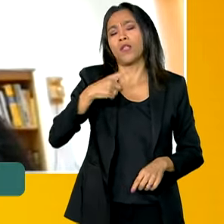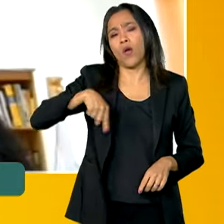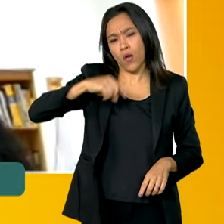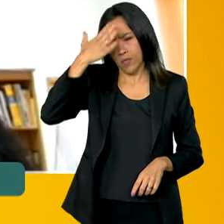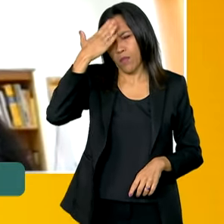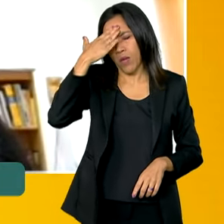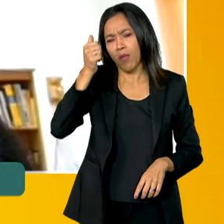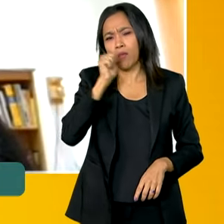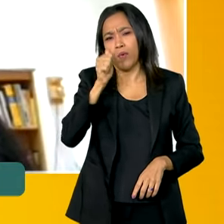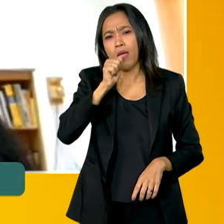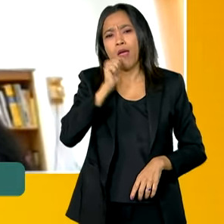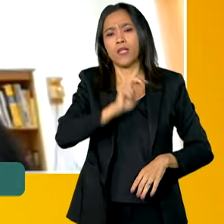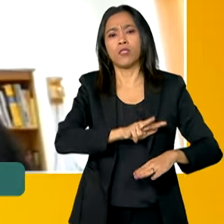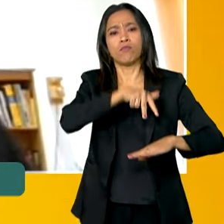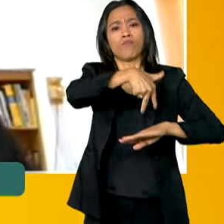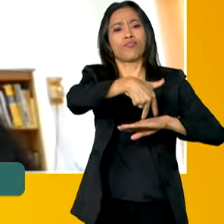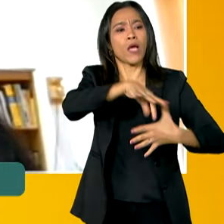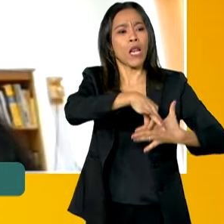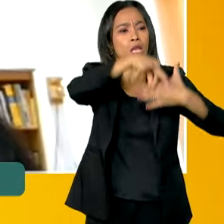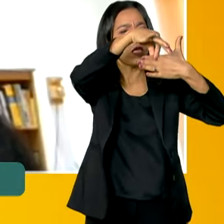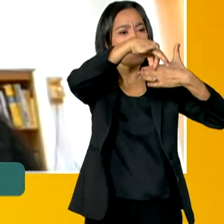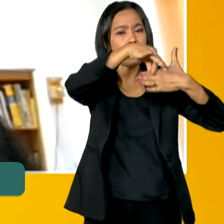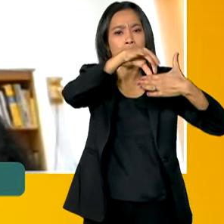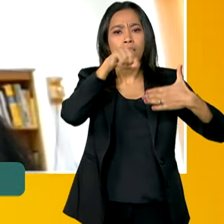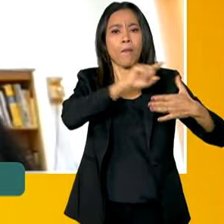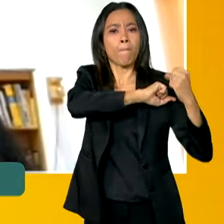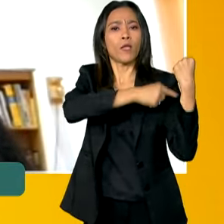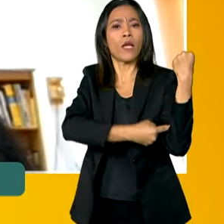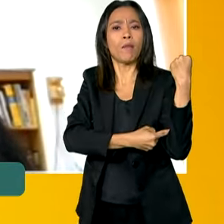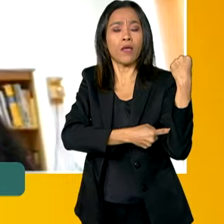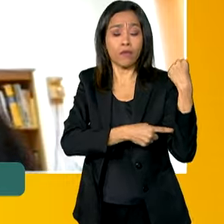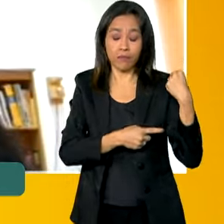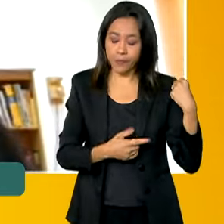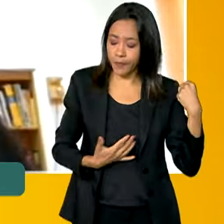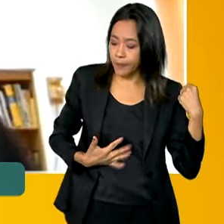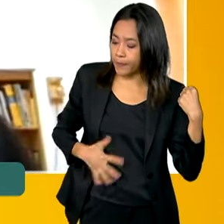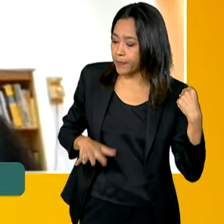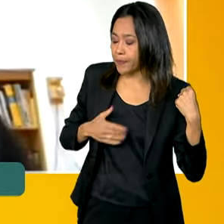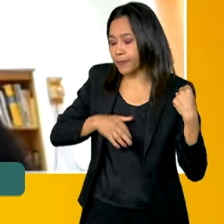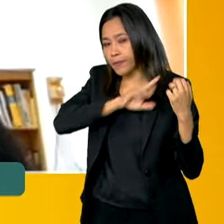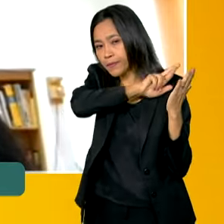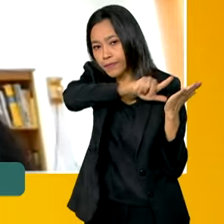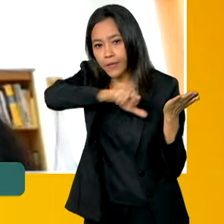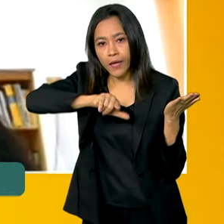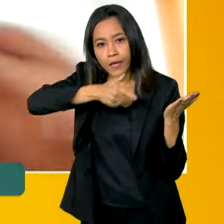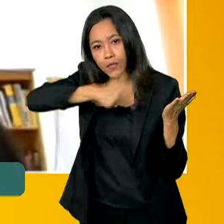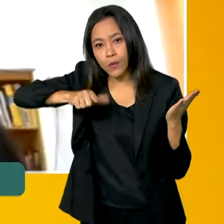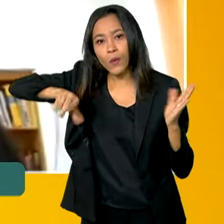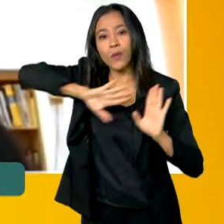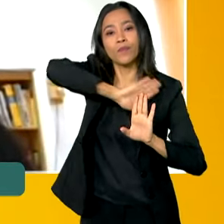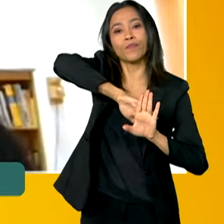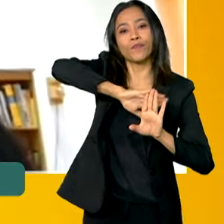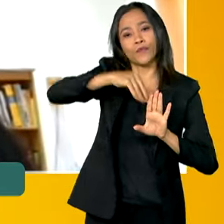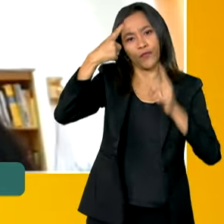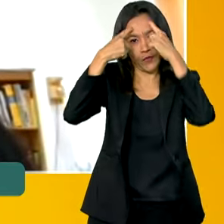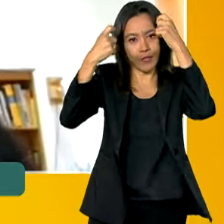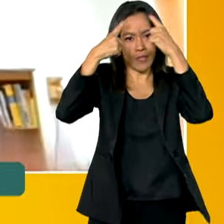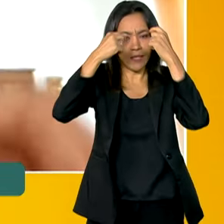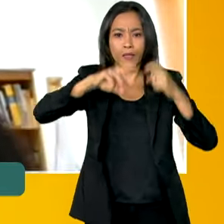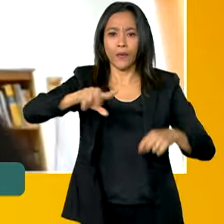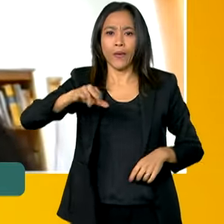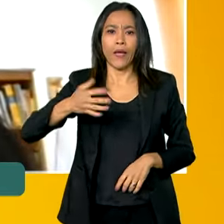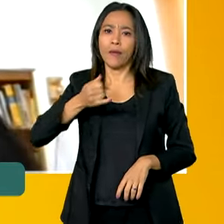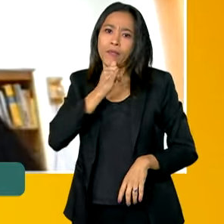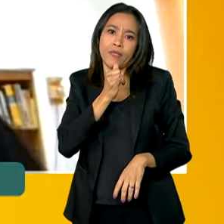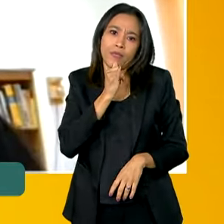ocupa um espaço de liderança e de empoderamento vivencia outras séries de violências que não são as mesmas do tipo